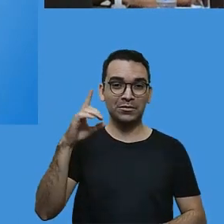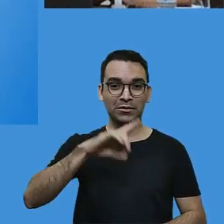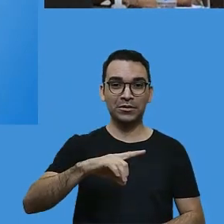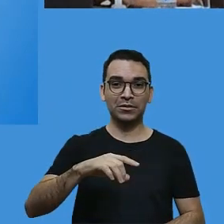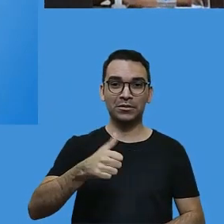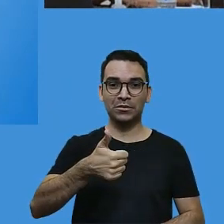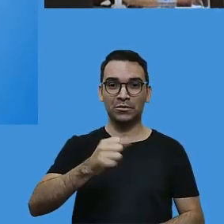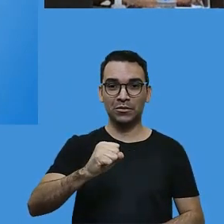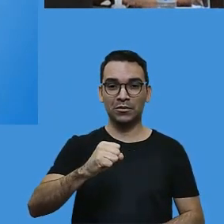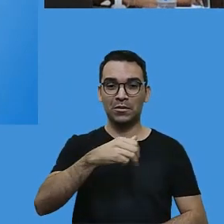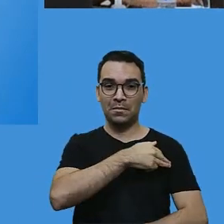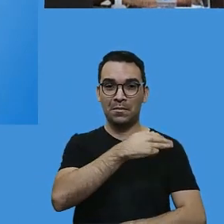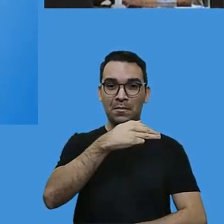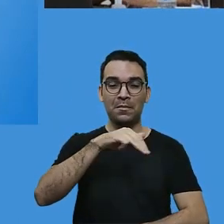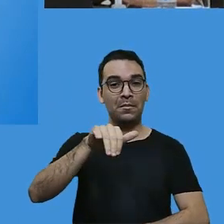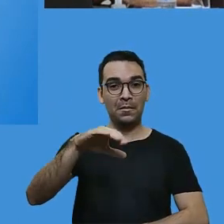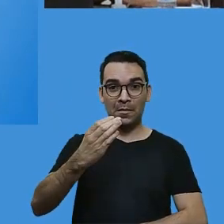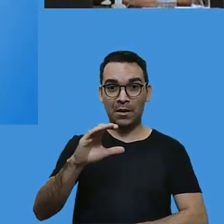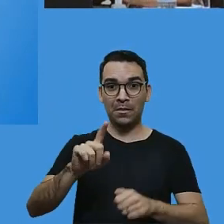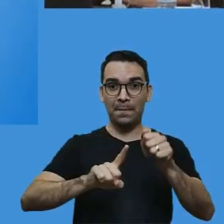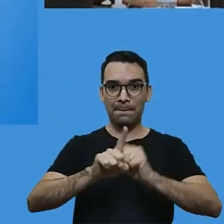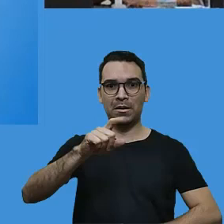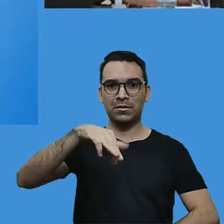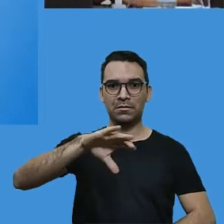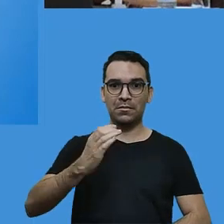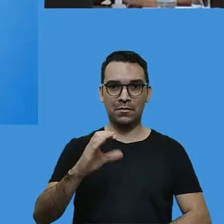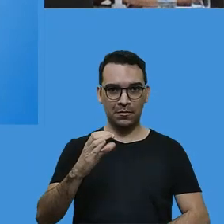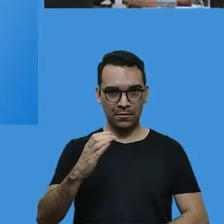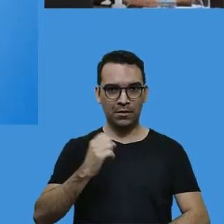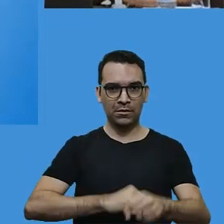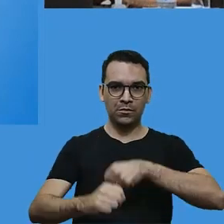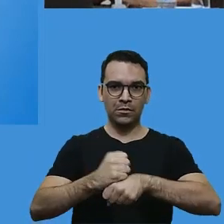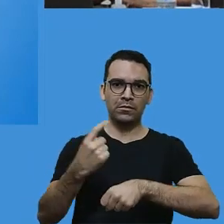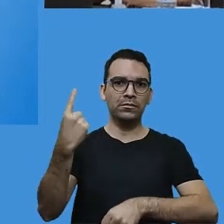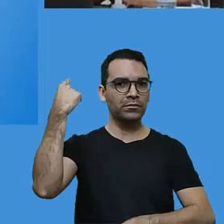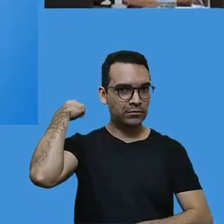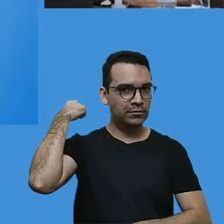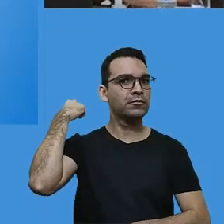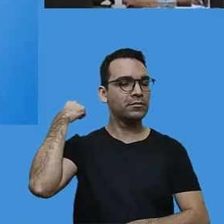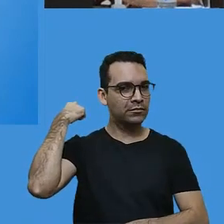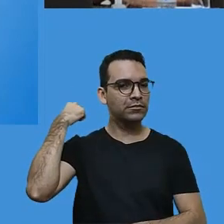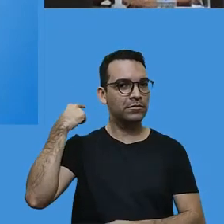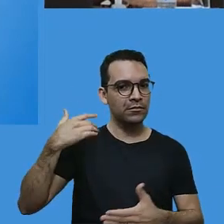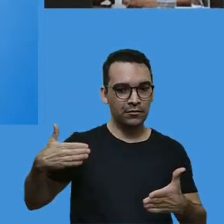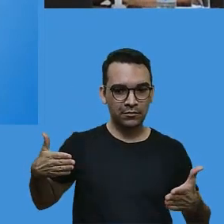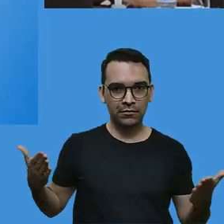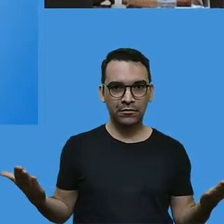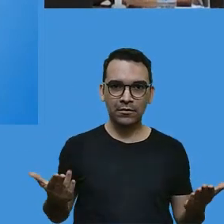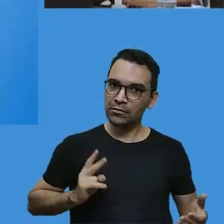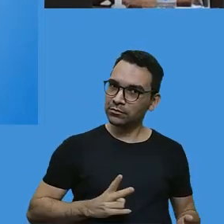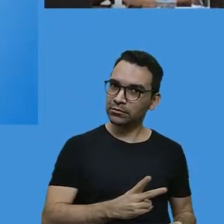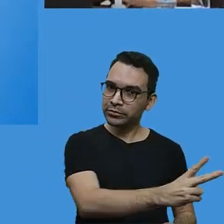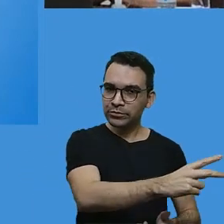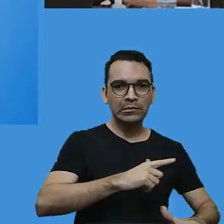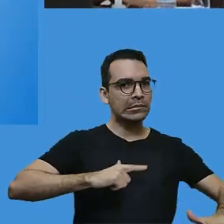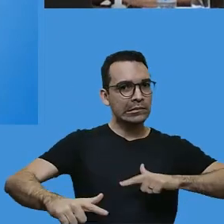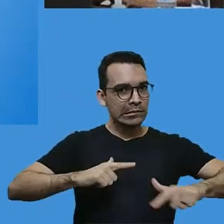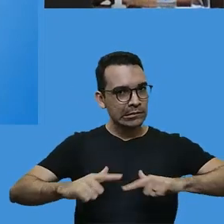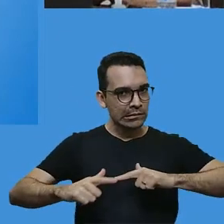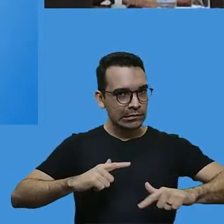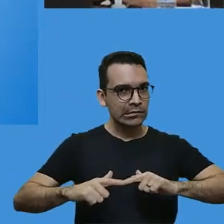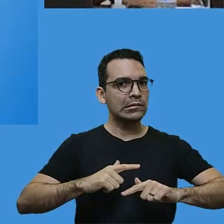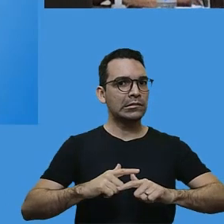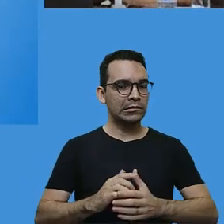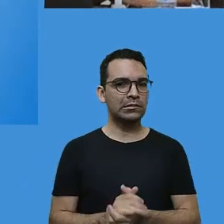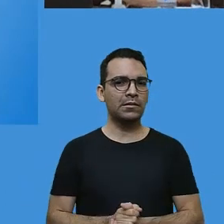novidade, não tão grata para todos nós. Mas eu quero falar um pouquinho com vocês. É uma prosa, como o povo já disse, a